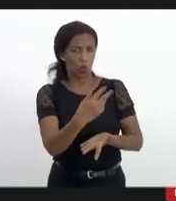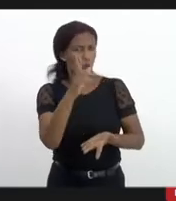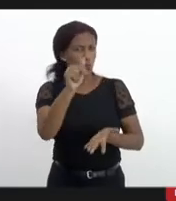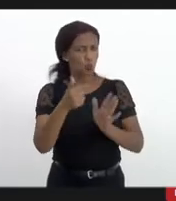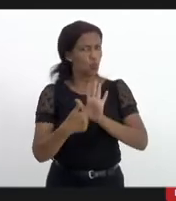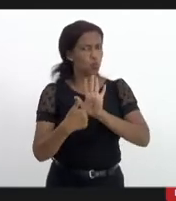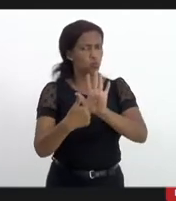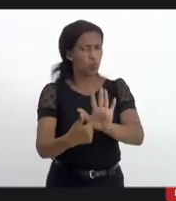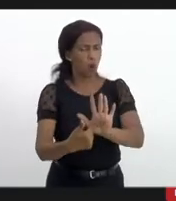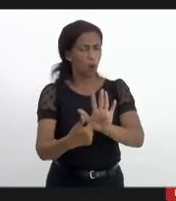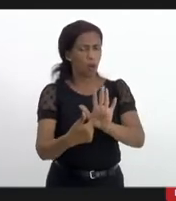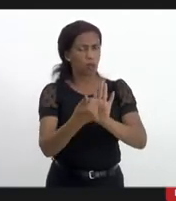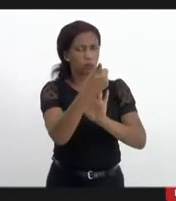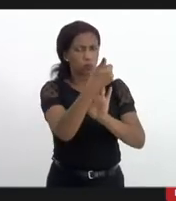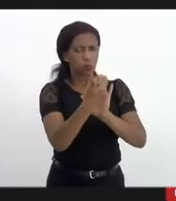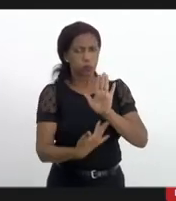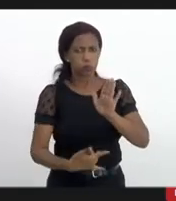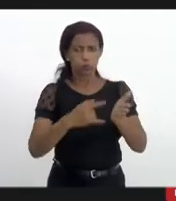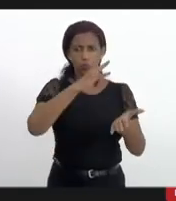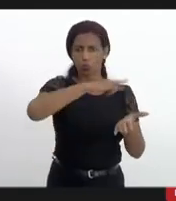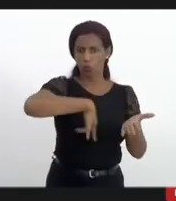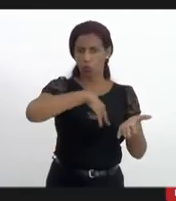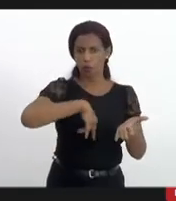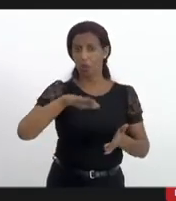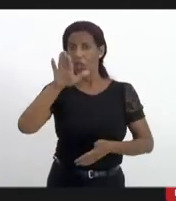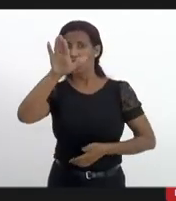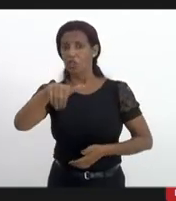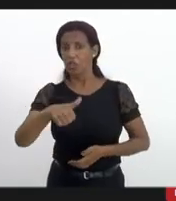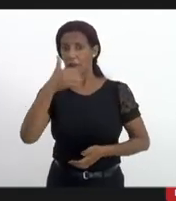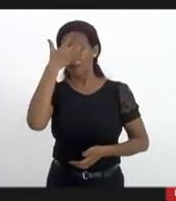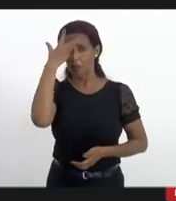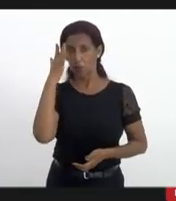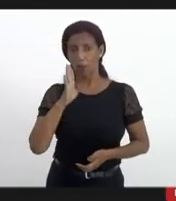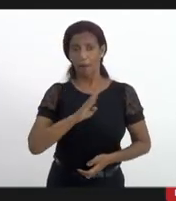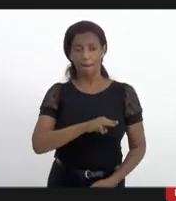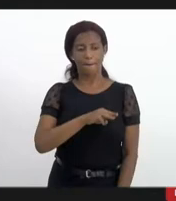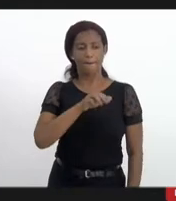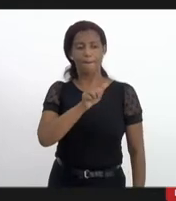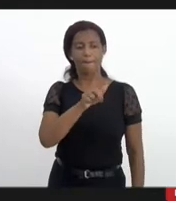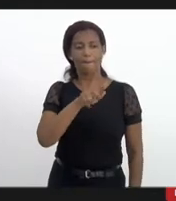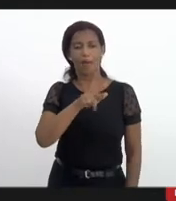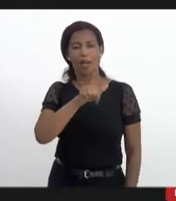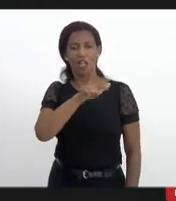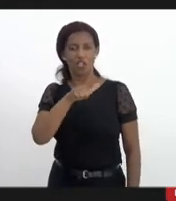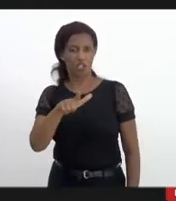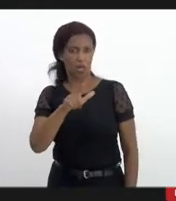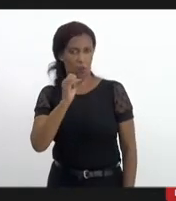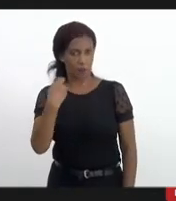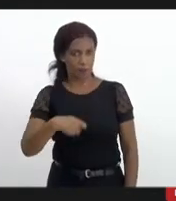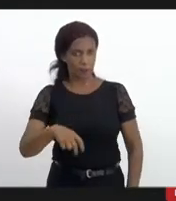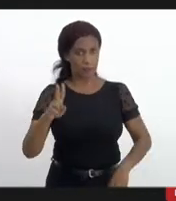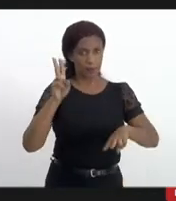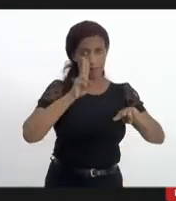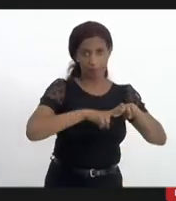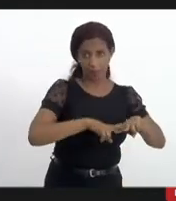demonstrou a ficha corrida chamar alguém de marginal bandido sem provar que devem ser presos